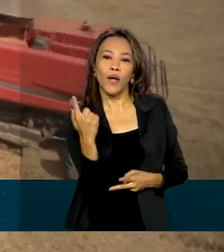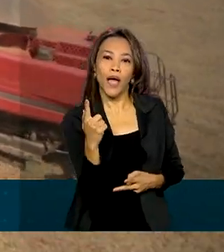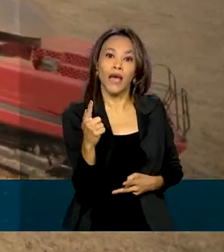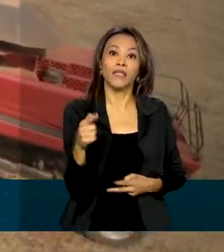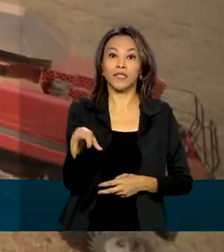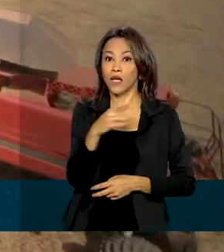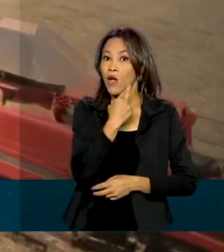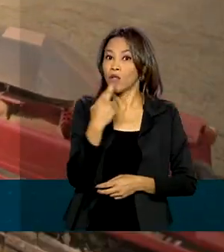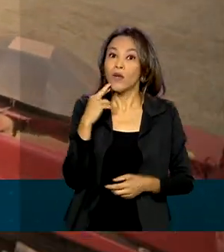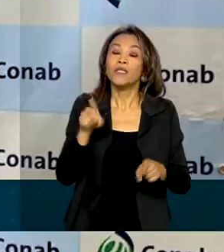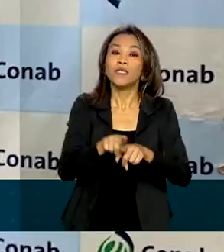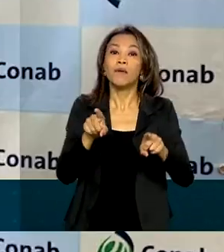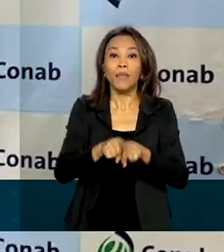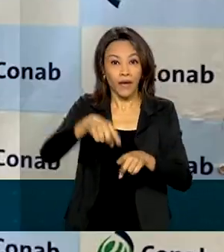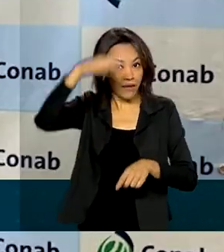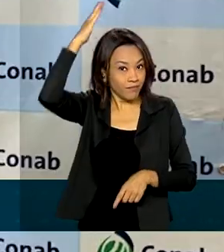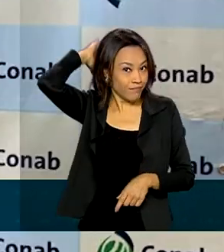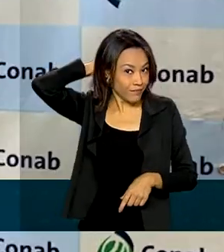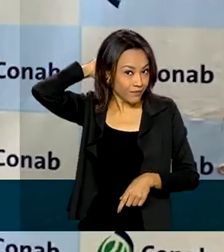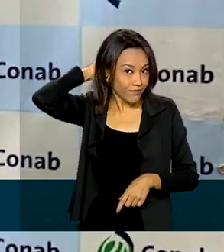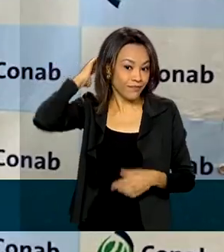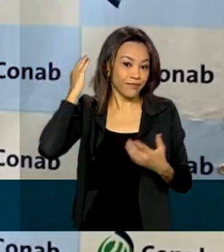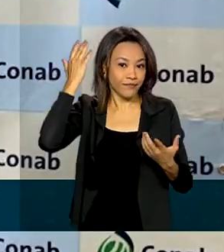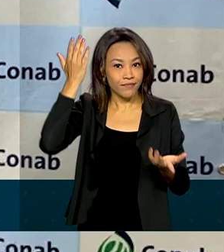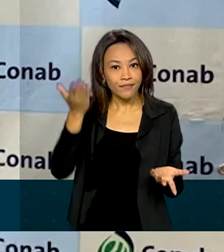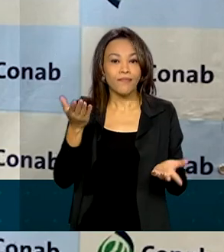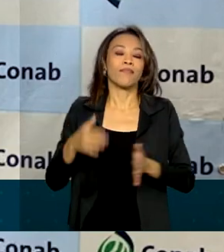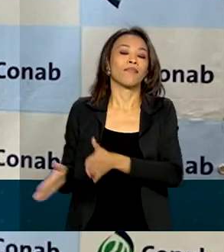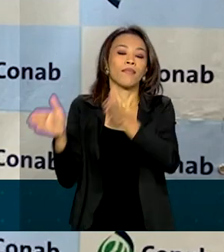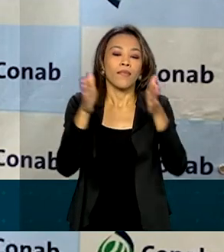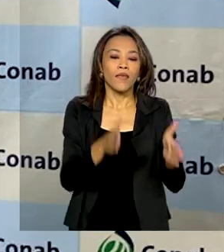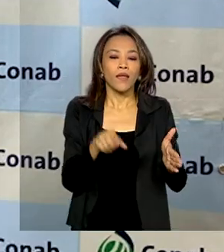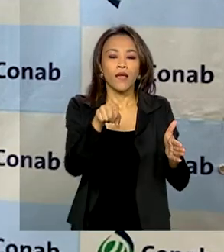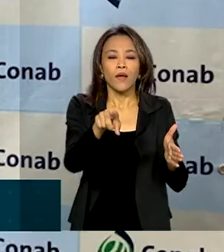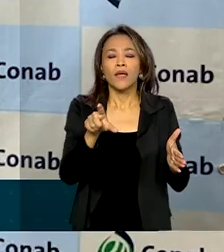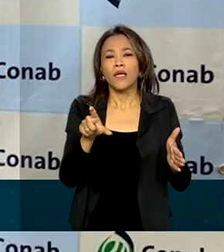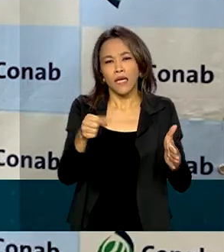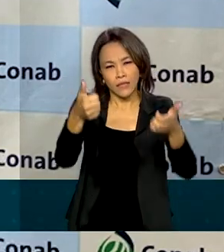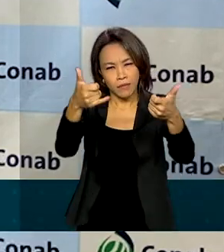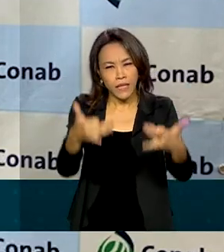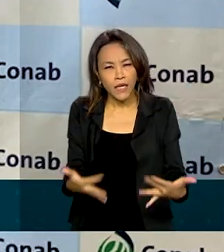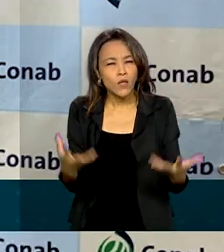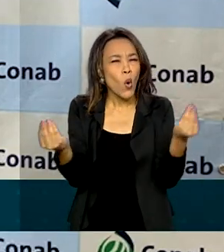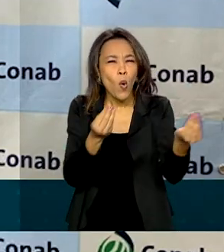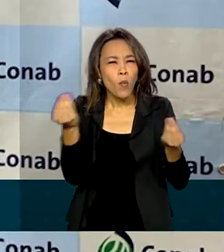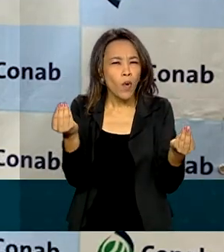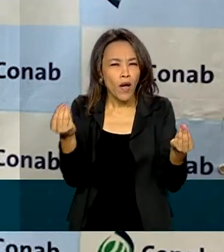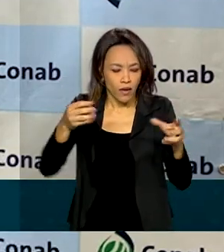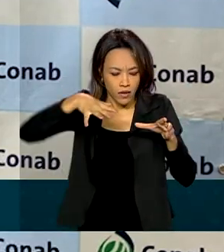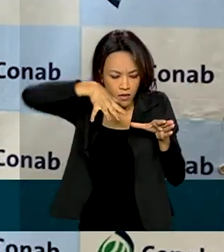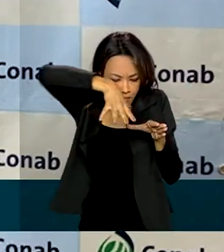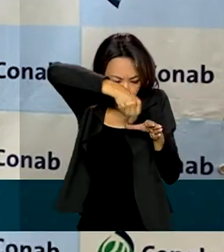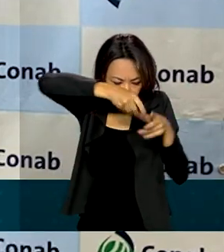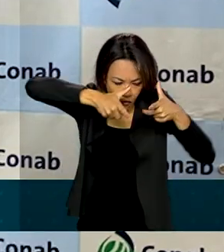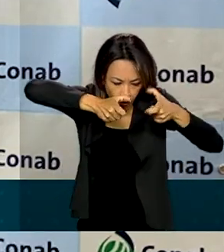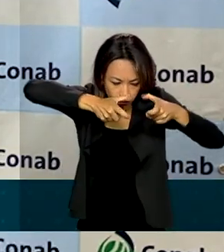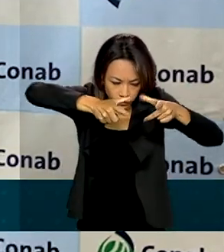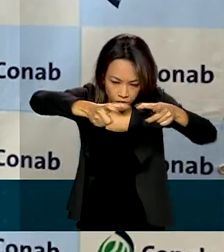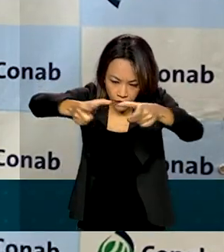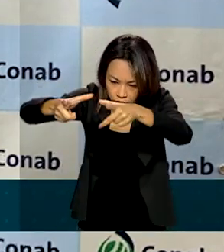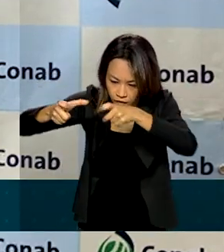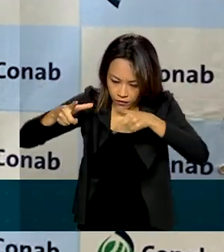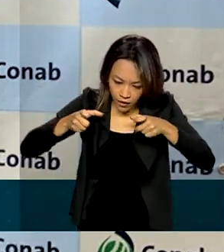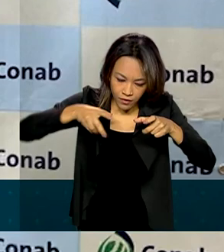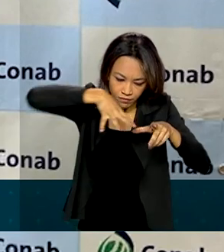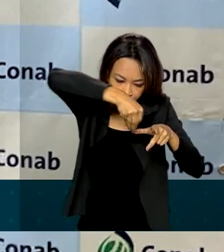Rondônia e Pará. A metodologia basicamente consiste em utilizar imagens satélite gratuitas